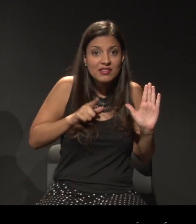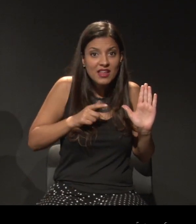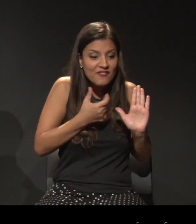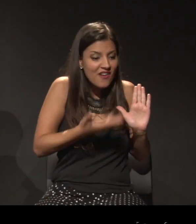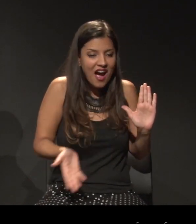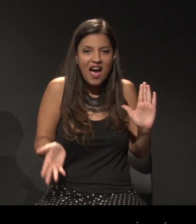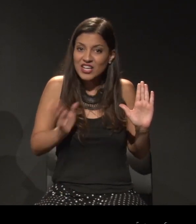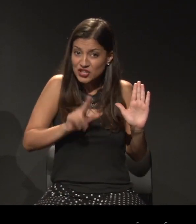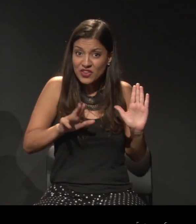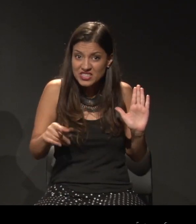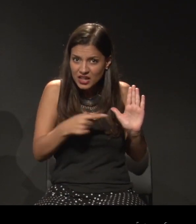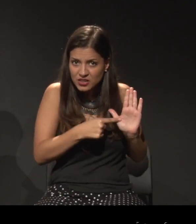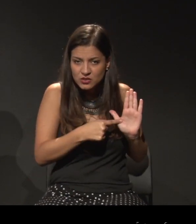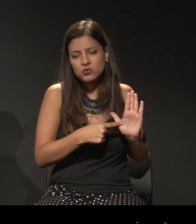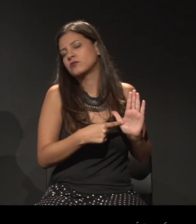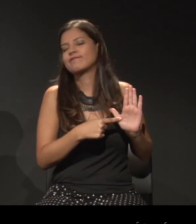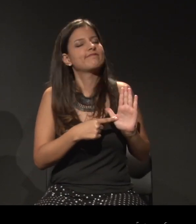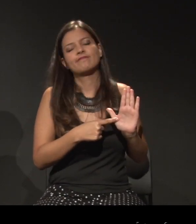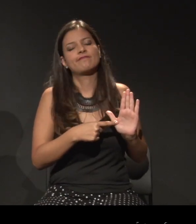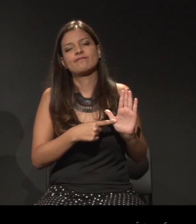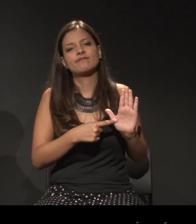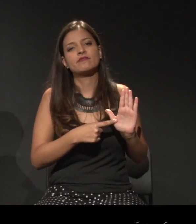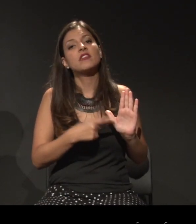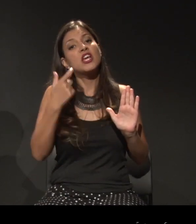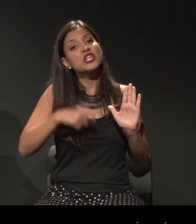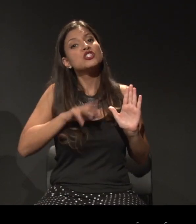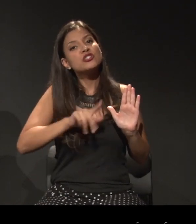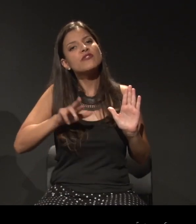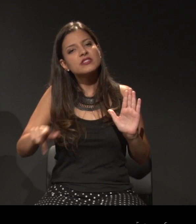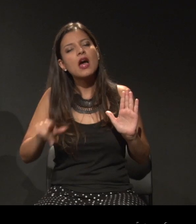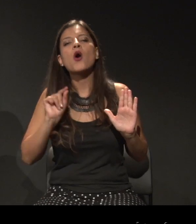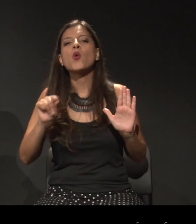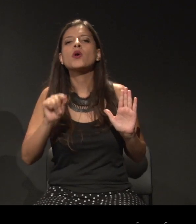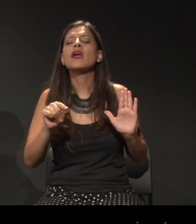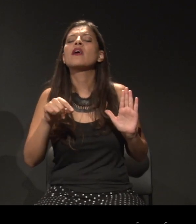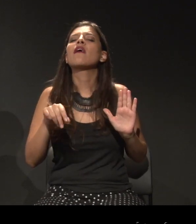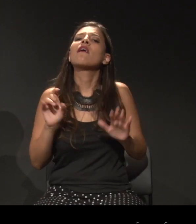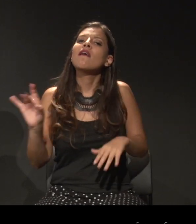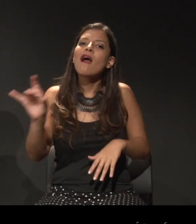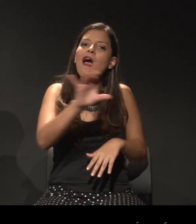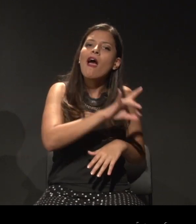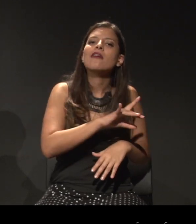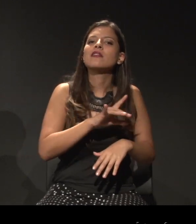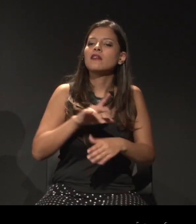Diversidade é você respeitar os modos de ser e de fazer de cada estilo de dança.